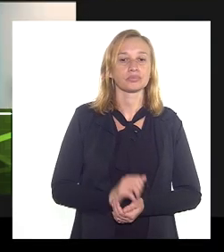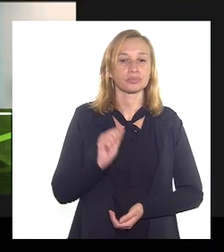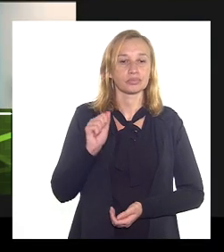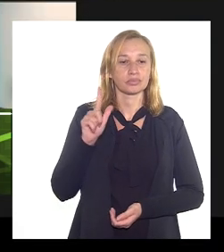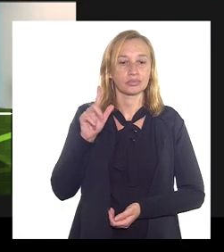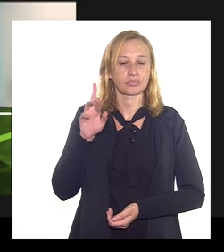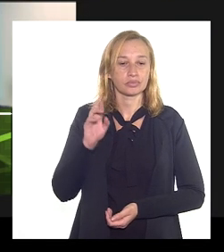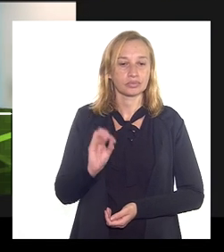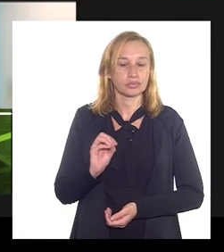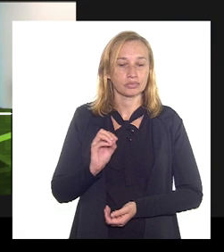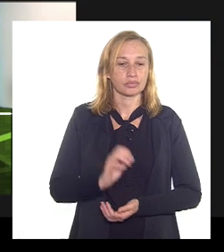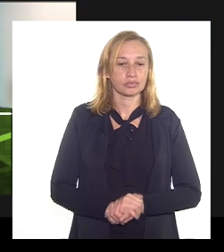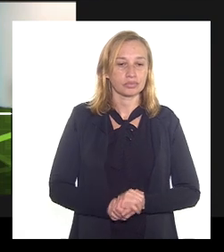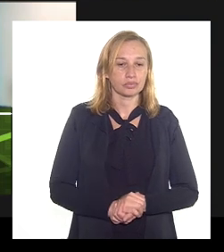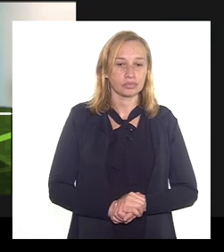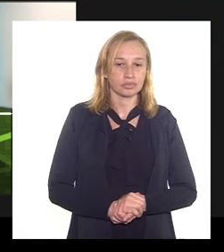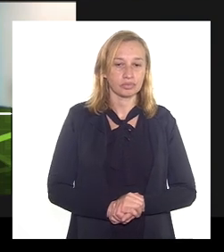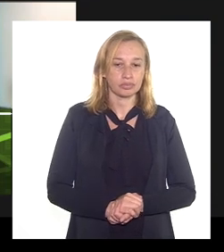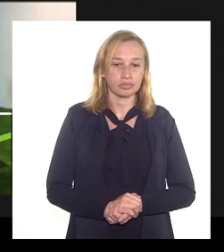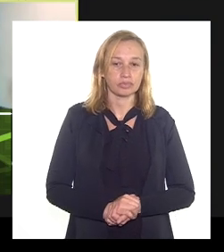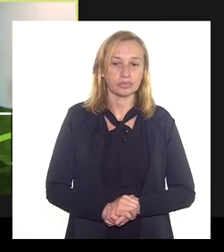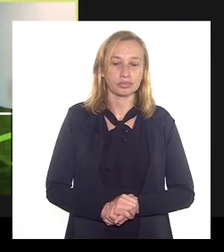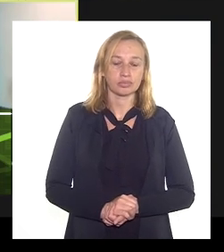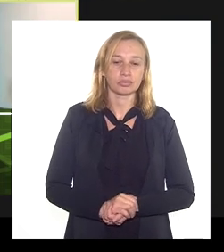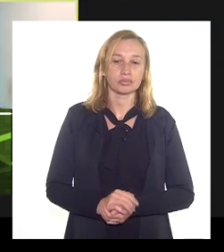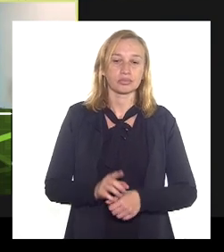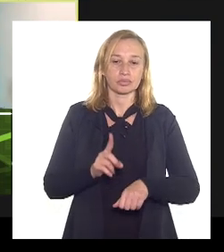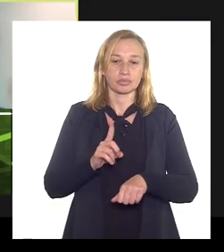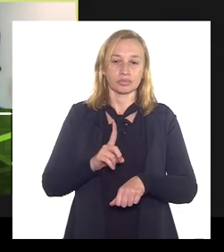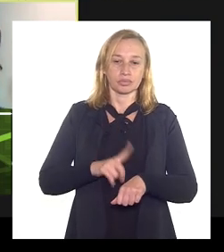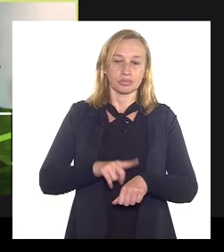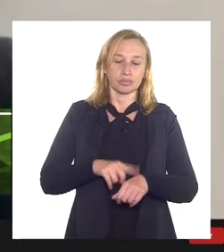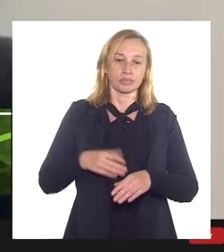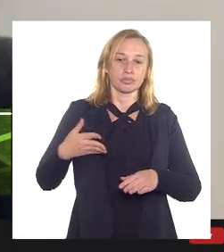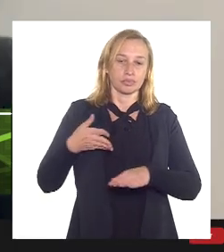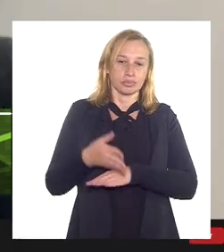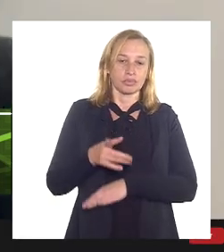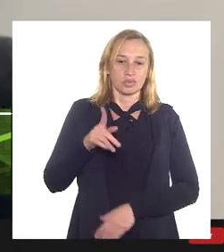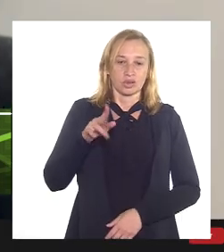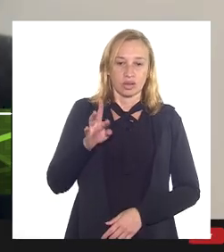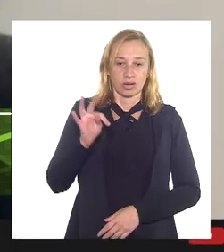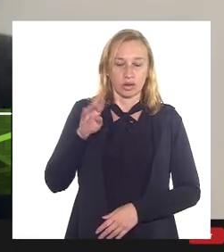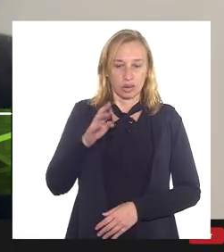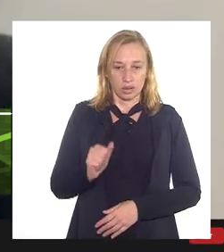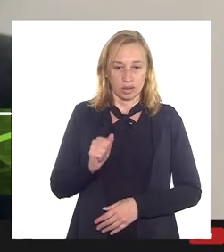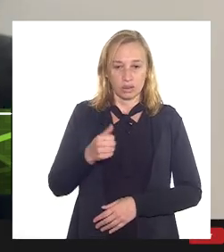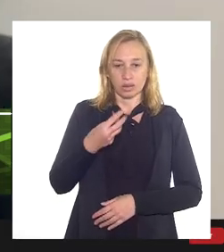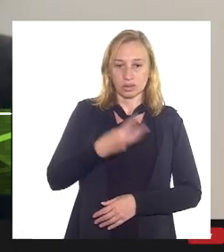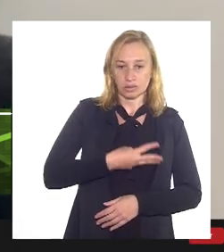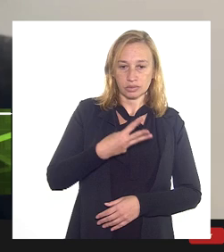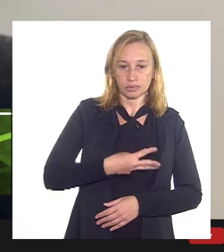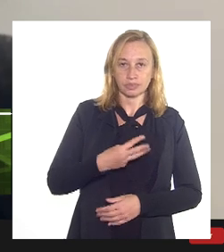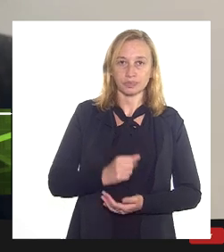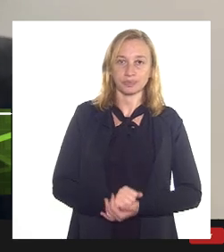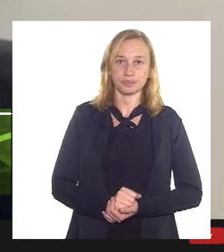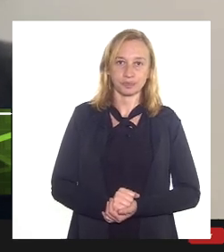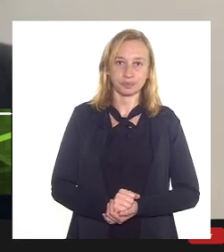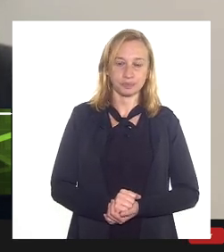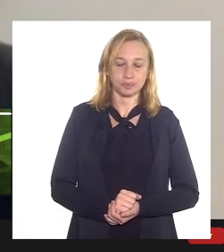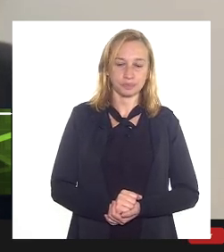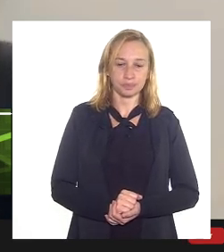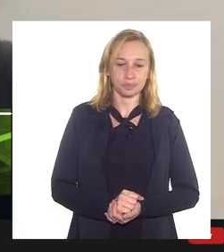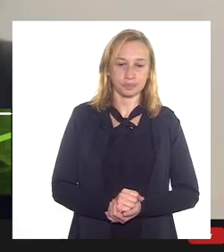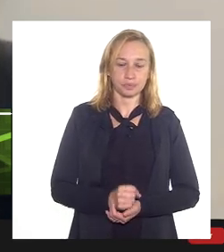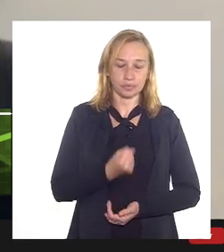obrigado assim a gente tem a previsão de que com a entrada da Rota 3 nós vamos ter um